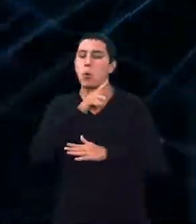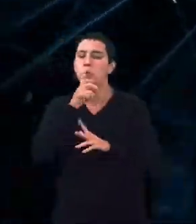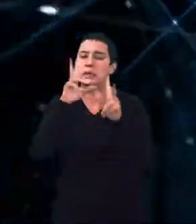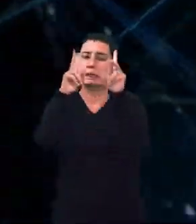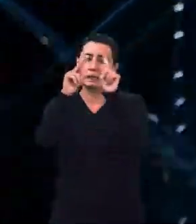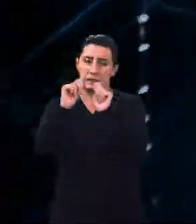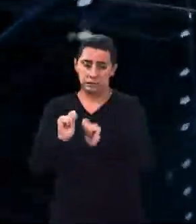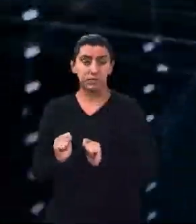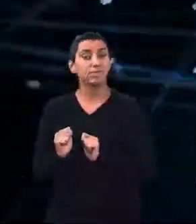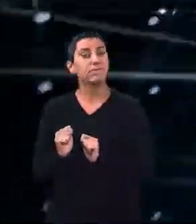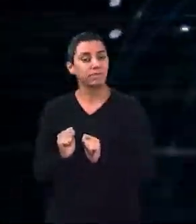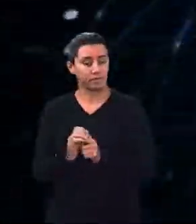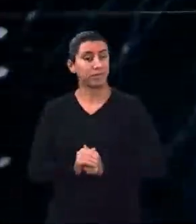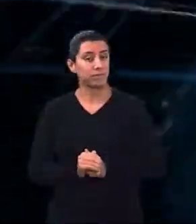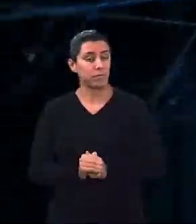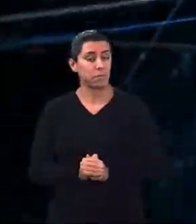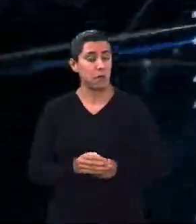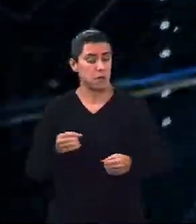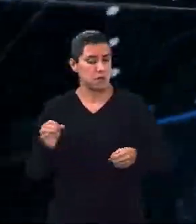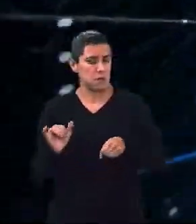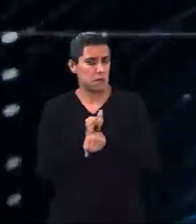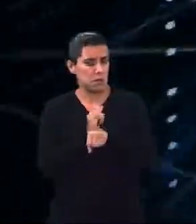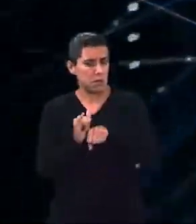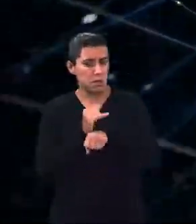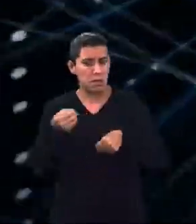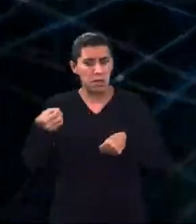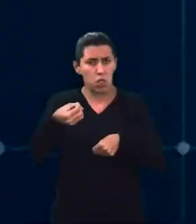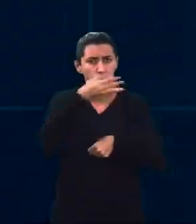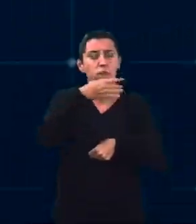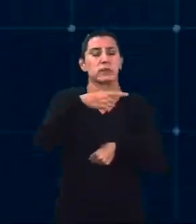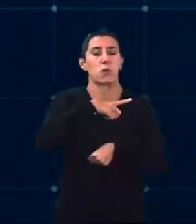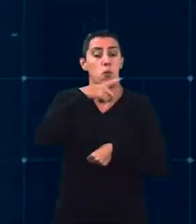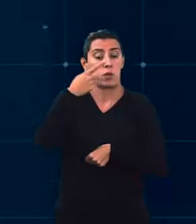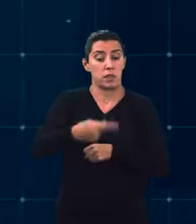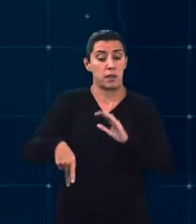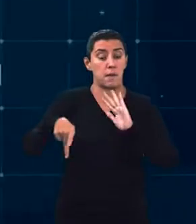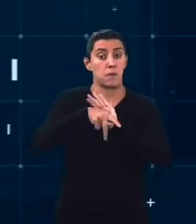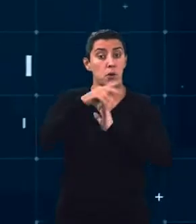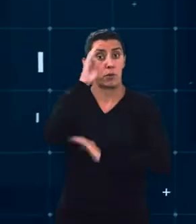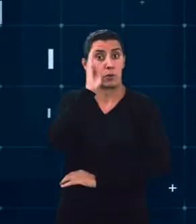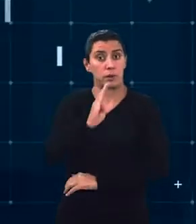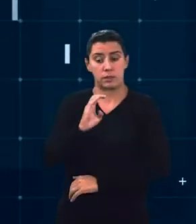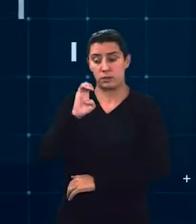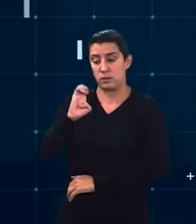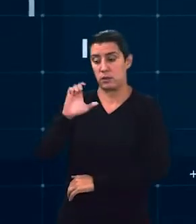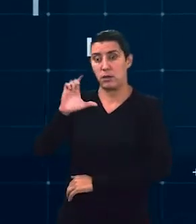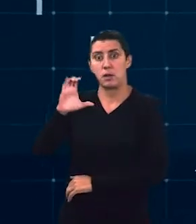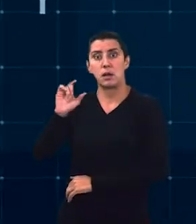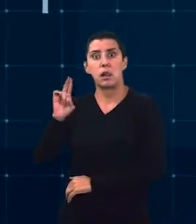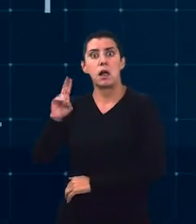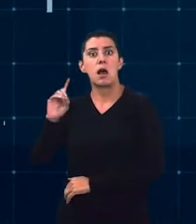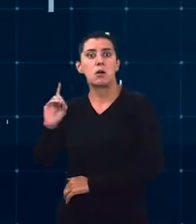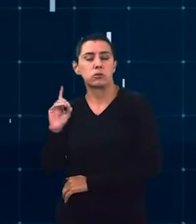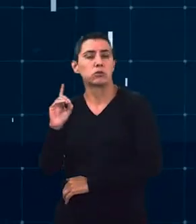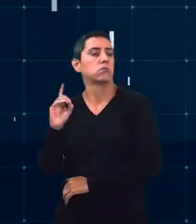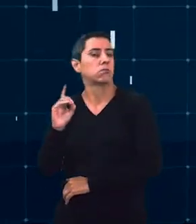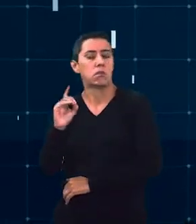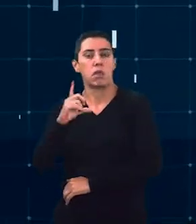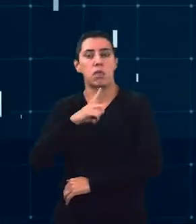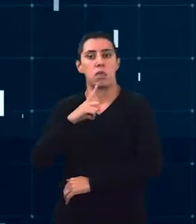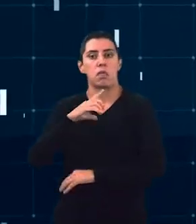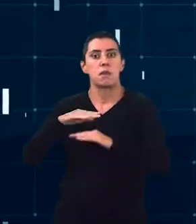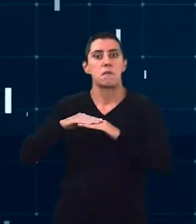Falando em inovação, lançamos no Brasil a Huawei Cloud. Atualmente, mais de 250 parceiros aderiram ao